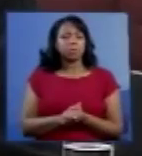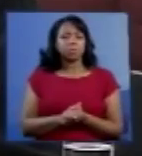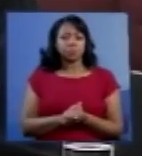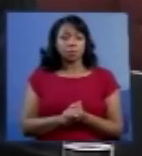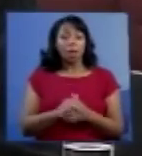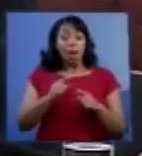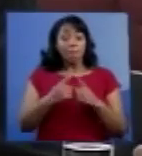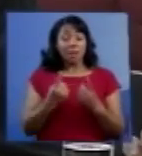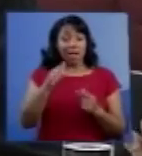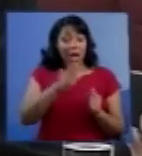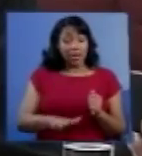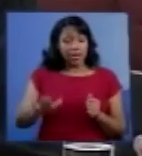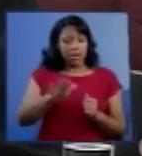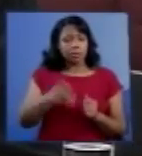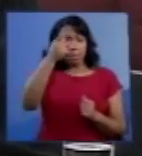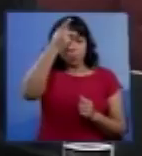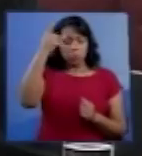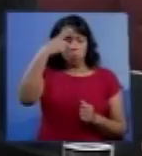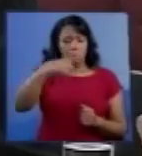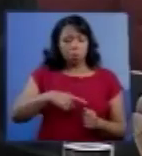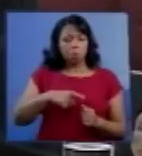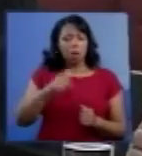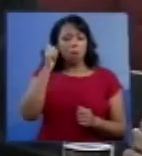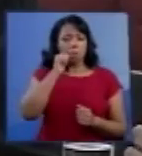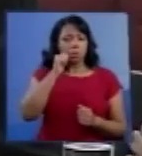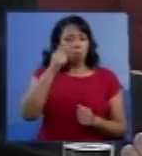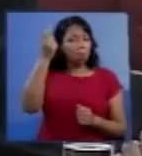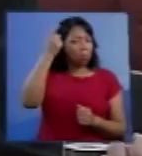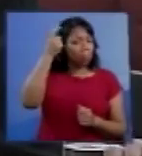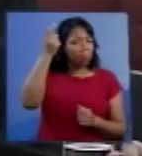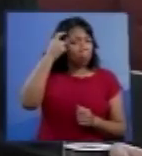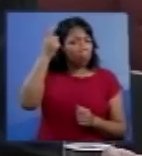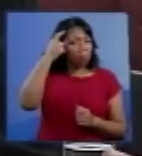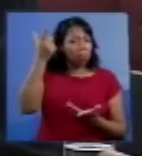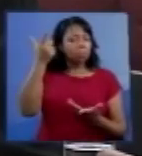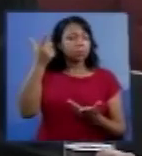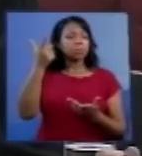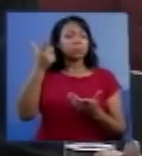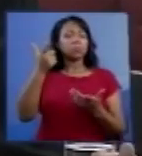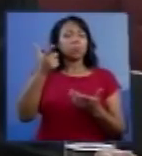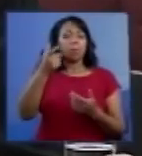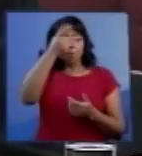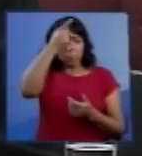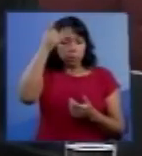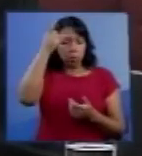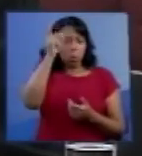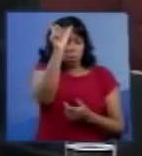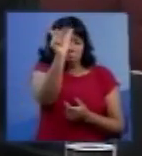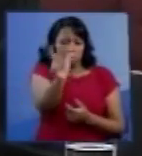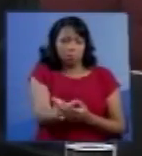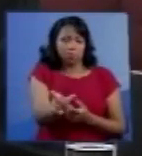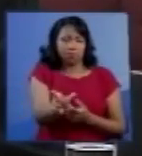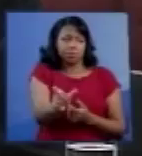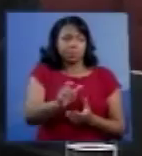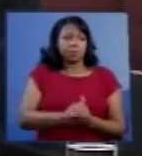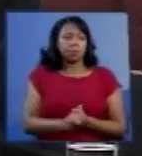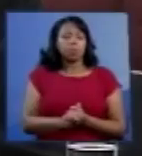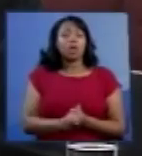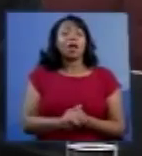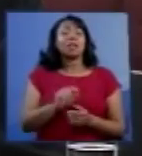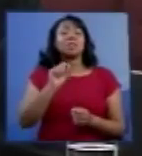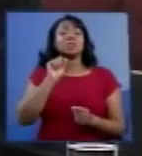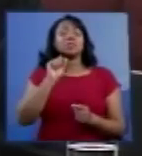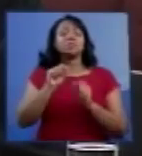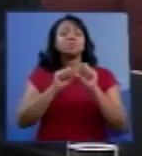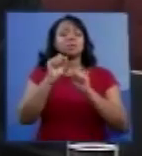A criança é da espécie humana, a criança com anencefalia é da espécie humana. Então, a que ponto